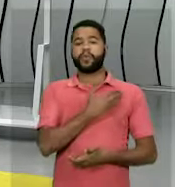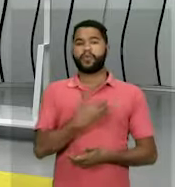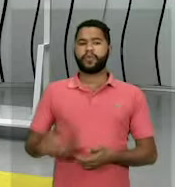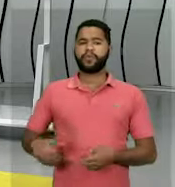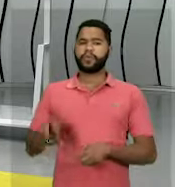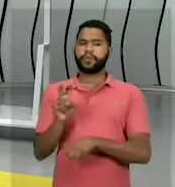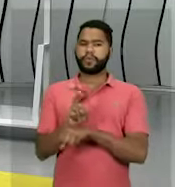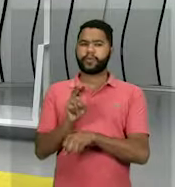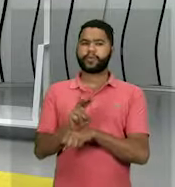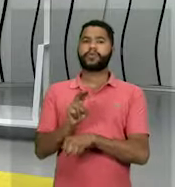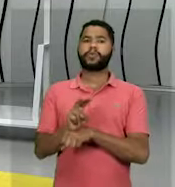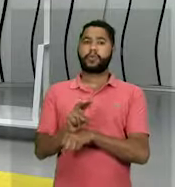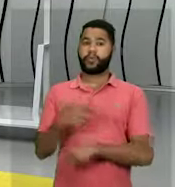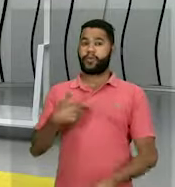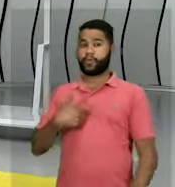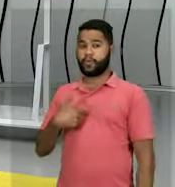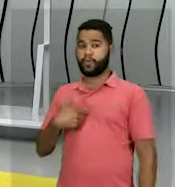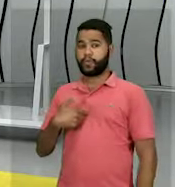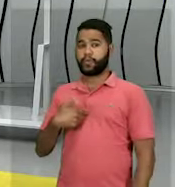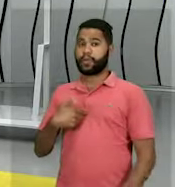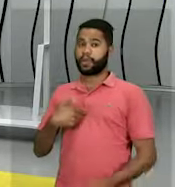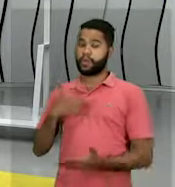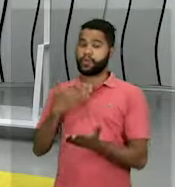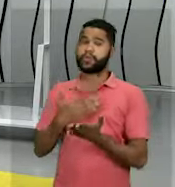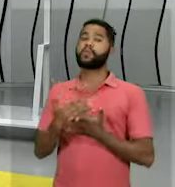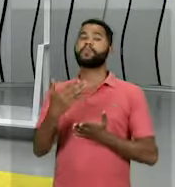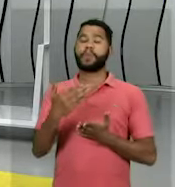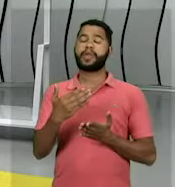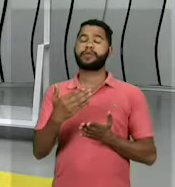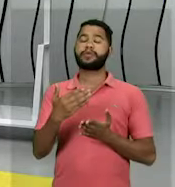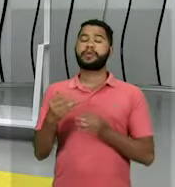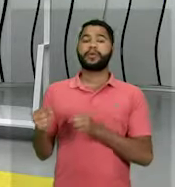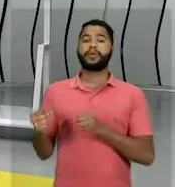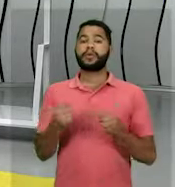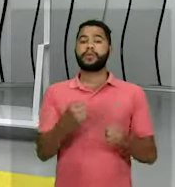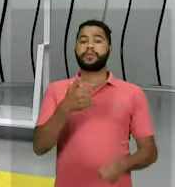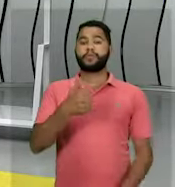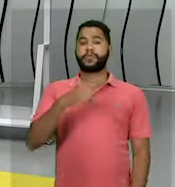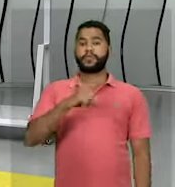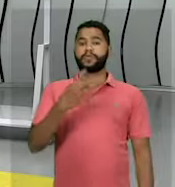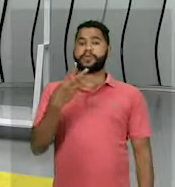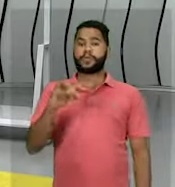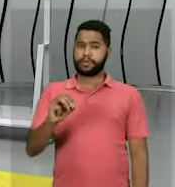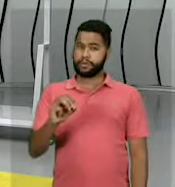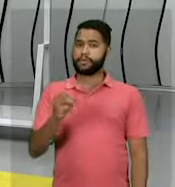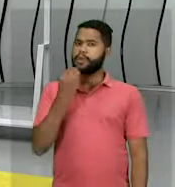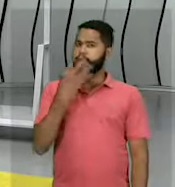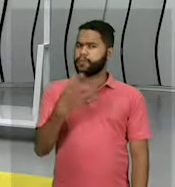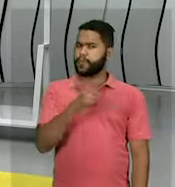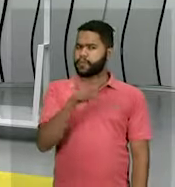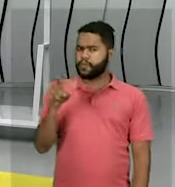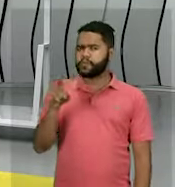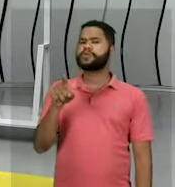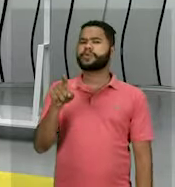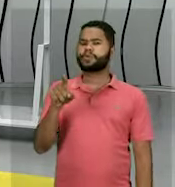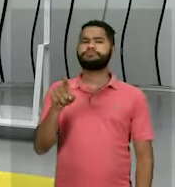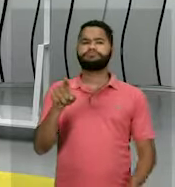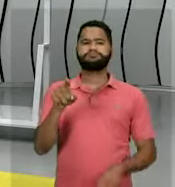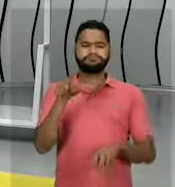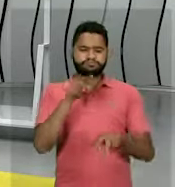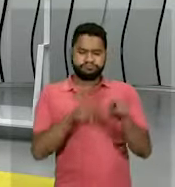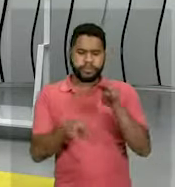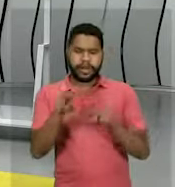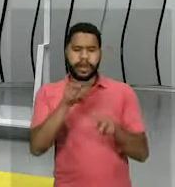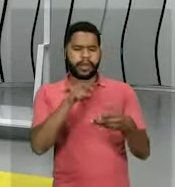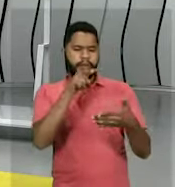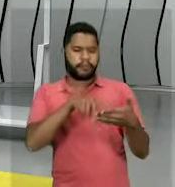Vargas, ele sobe ao poder, ele acende ao poder no Brasil em 1930. Vale a pena vocês reforçarem,